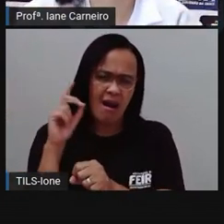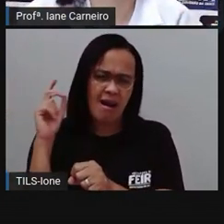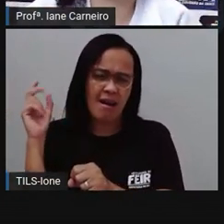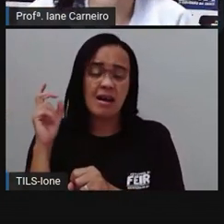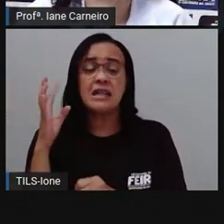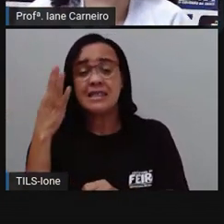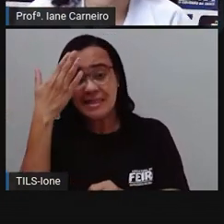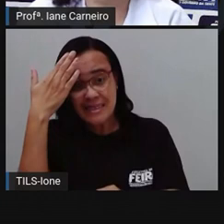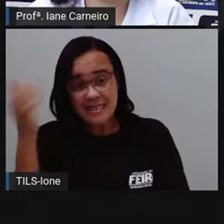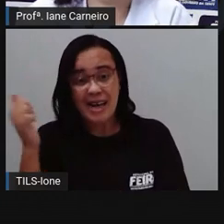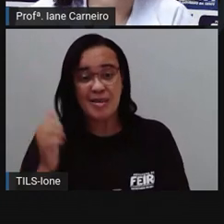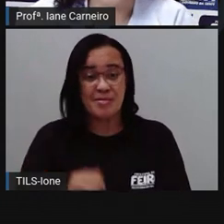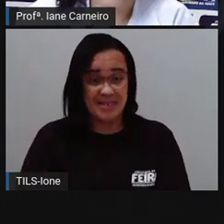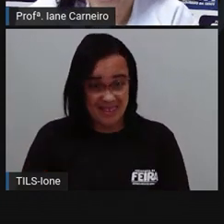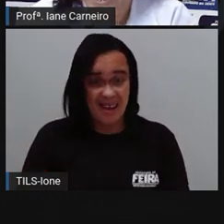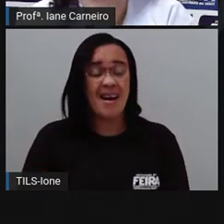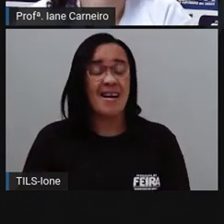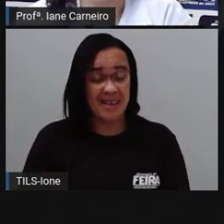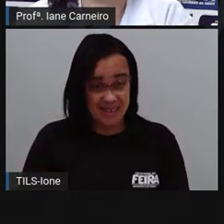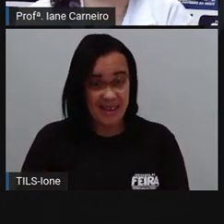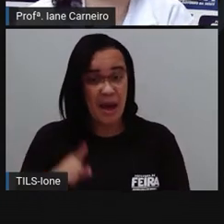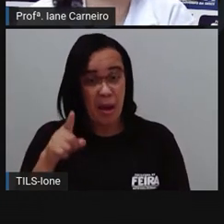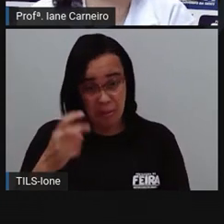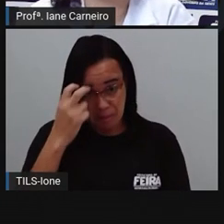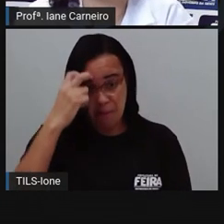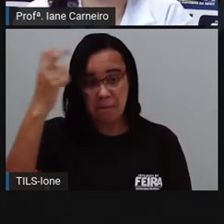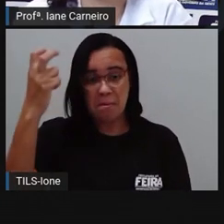os instintos dele. É um animal muito interessante.